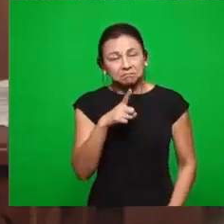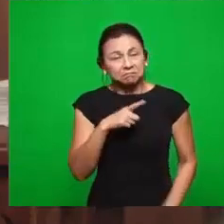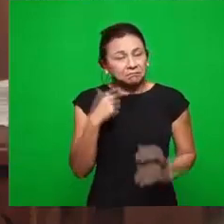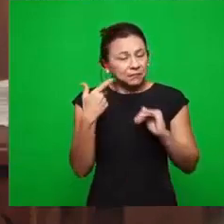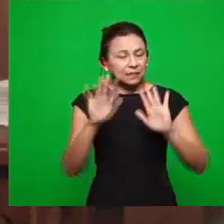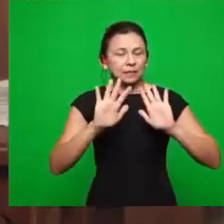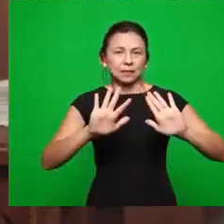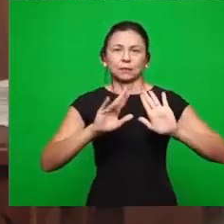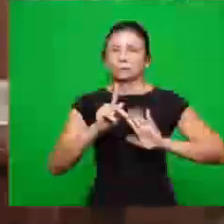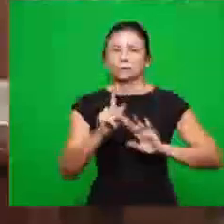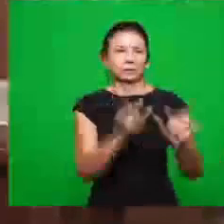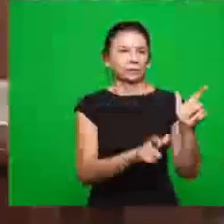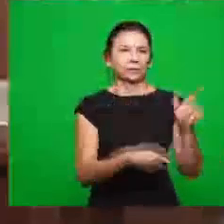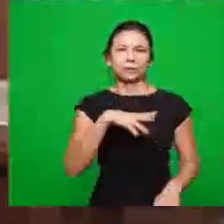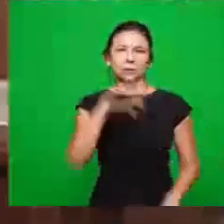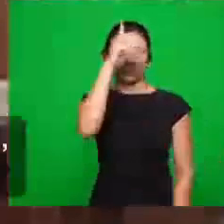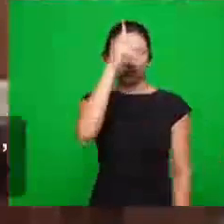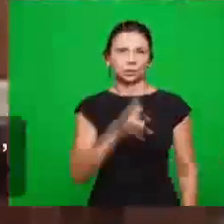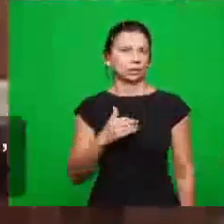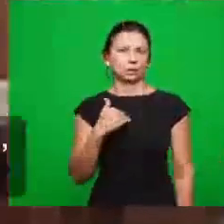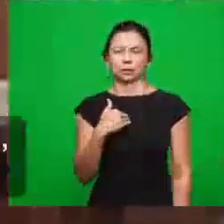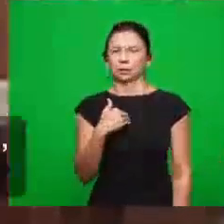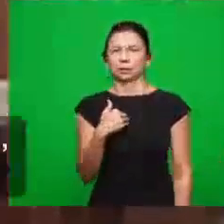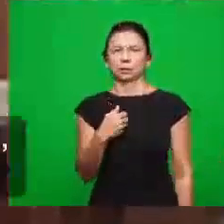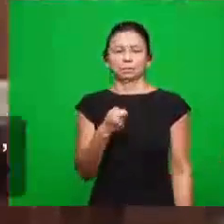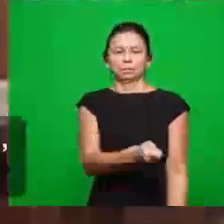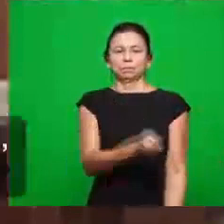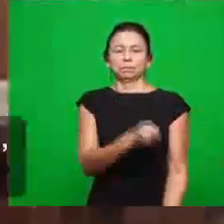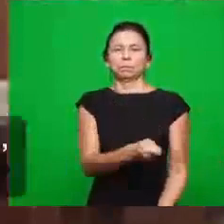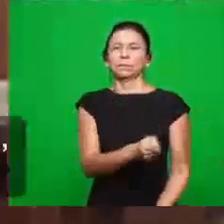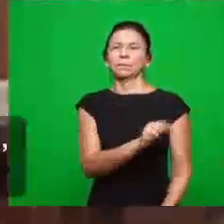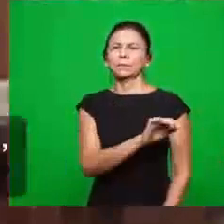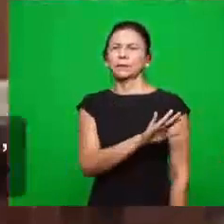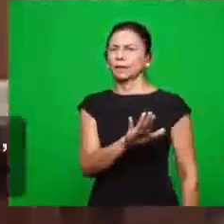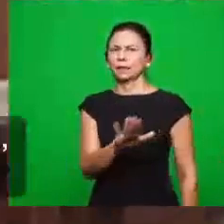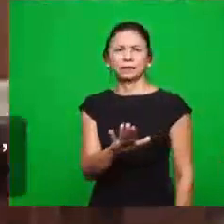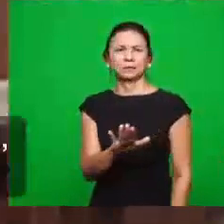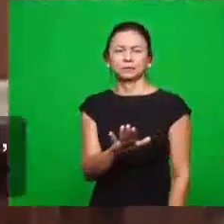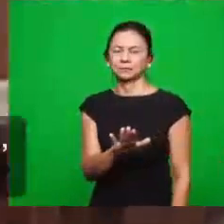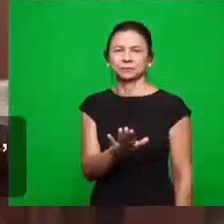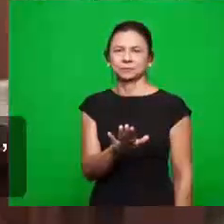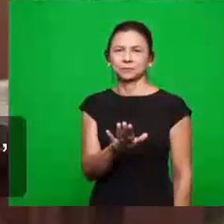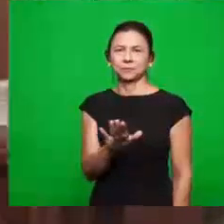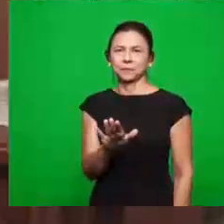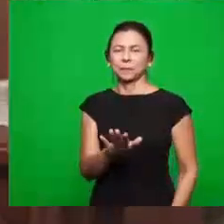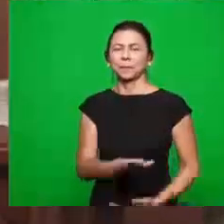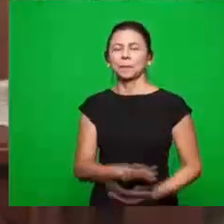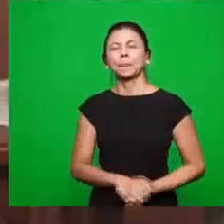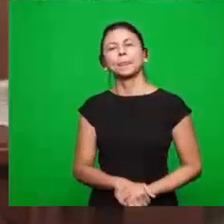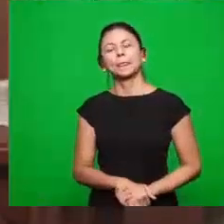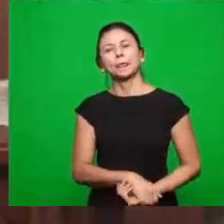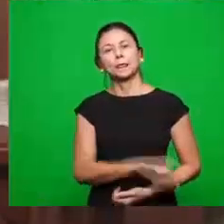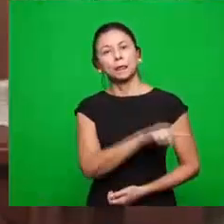É o direito de todas as pessoas. Ninguém está impondo nada. Nós estamos trazendo aqui. E é isso, meu irmão,